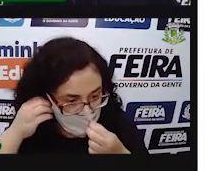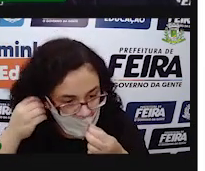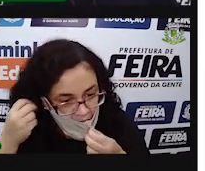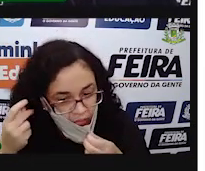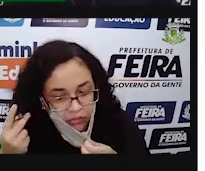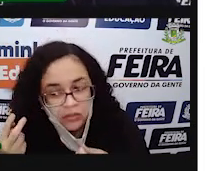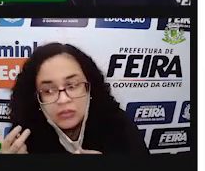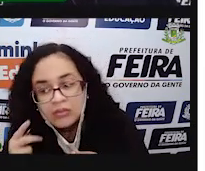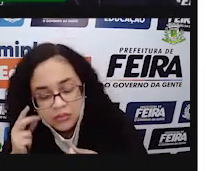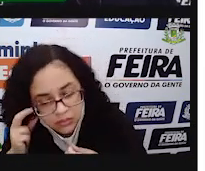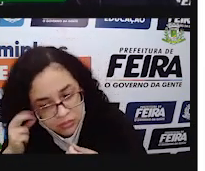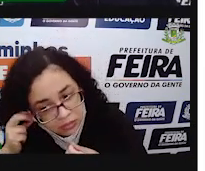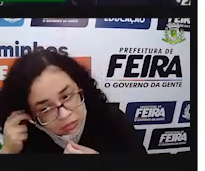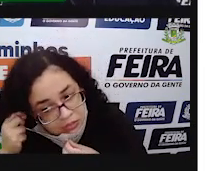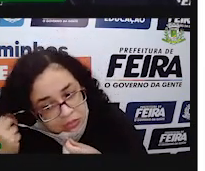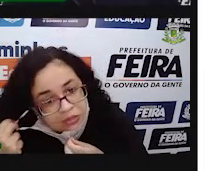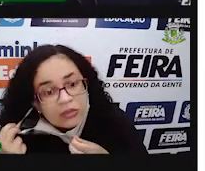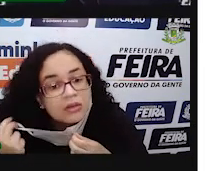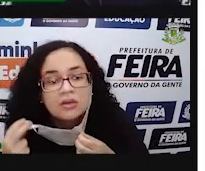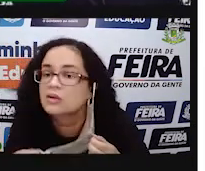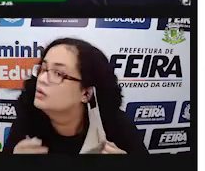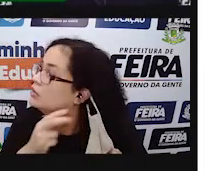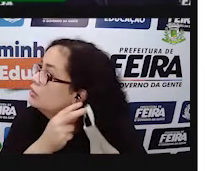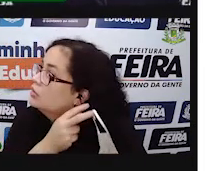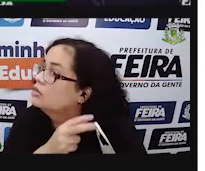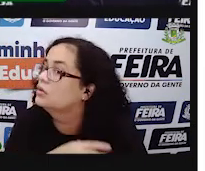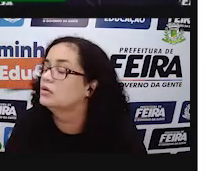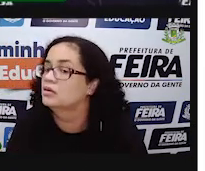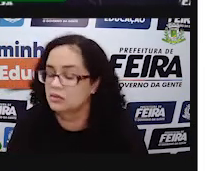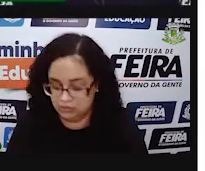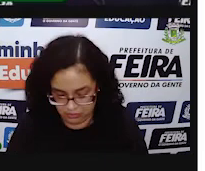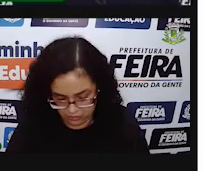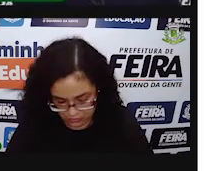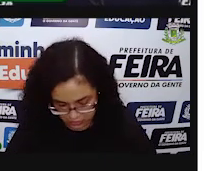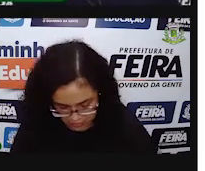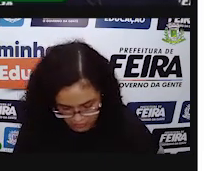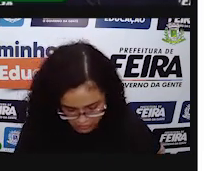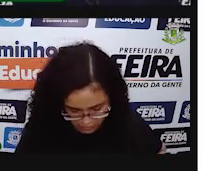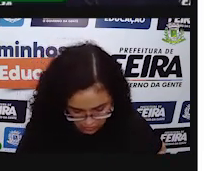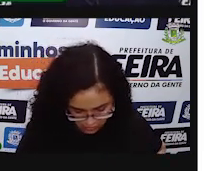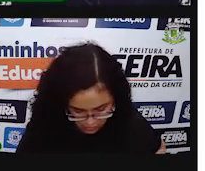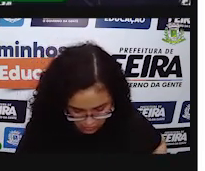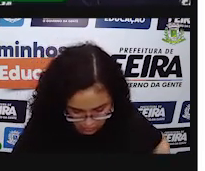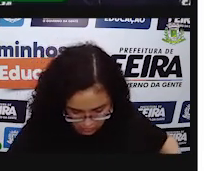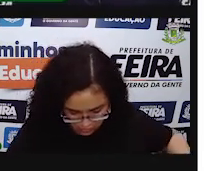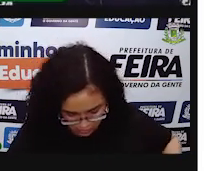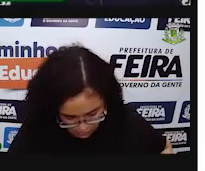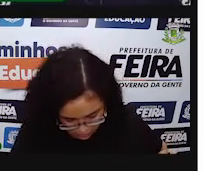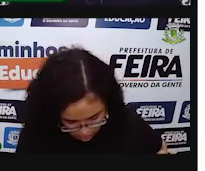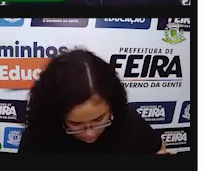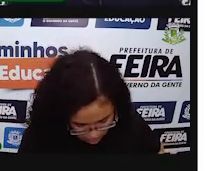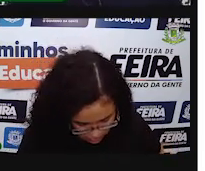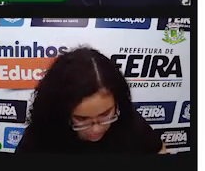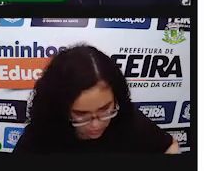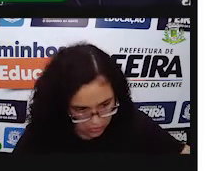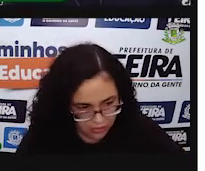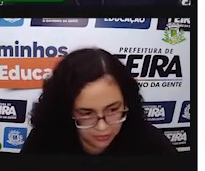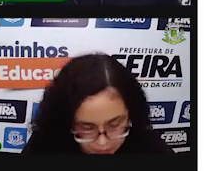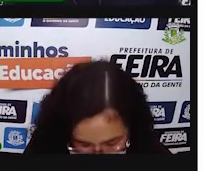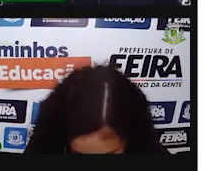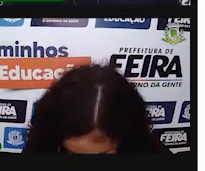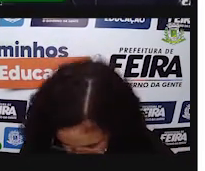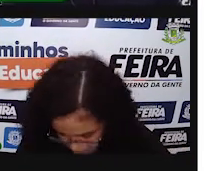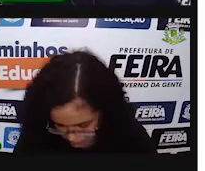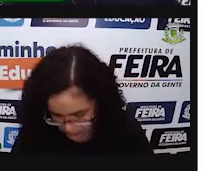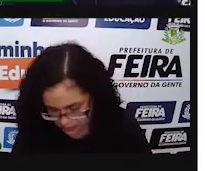legal, o consumo de energia, porque caiu e foi para 147 kilowatts-hora.